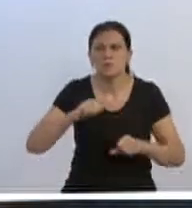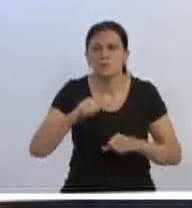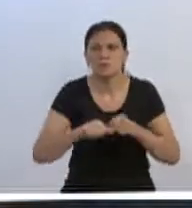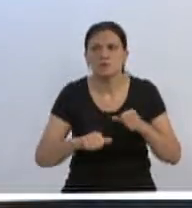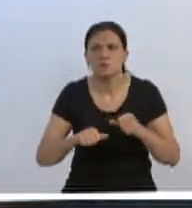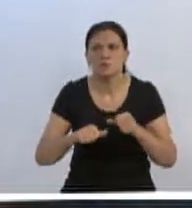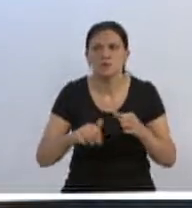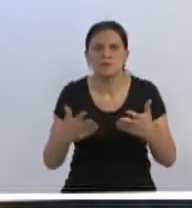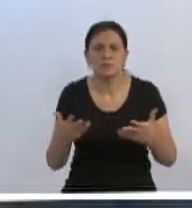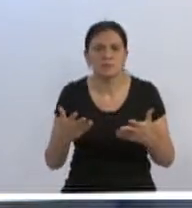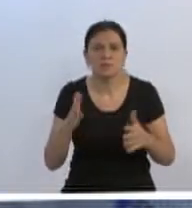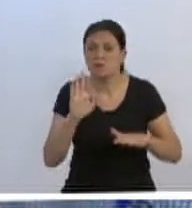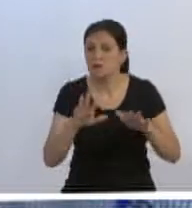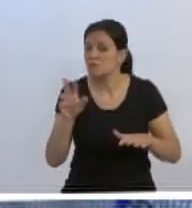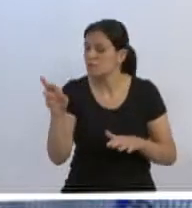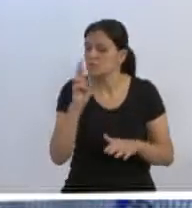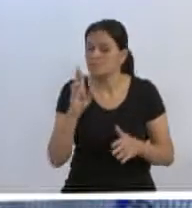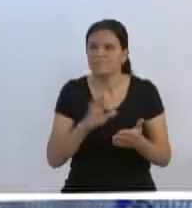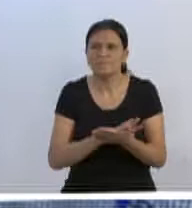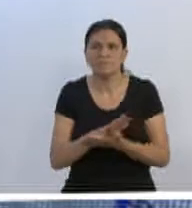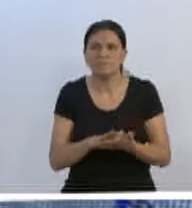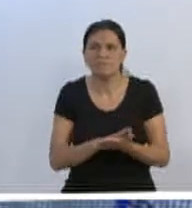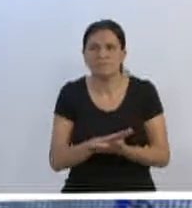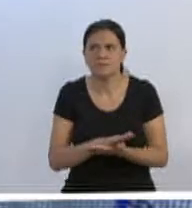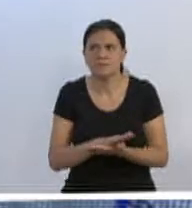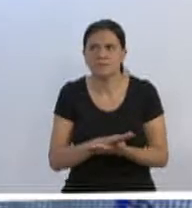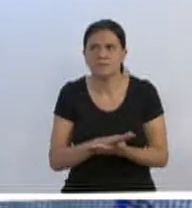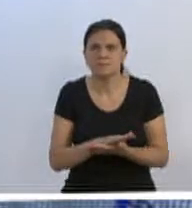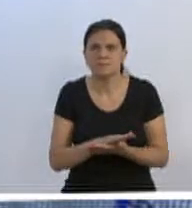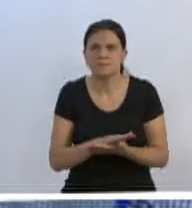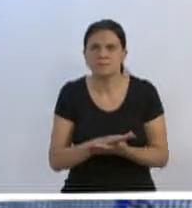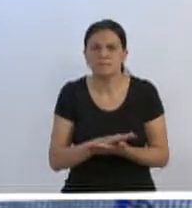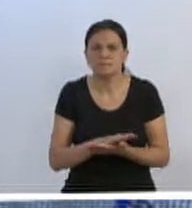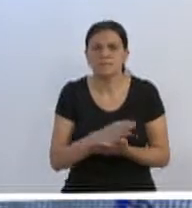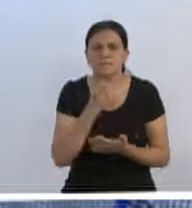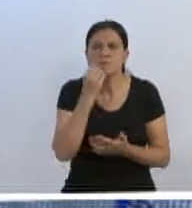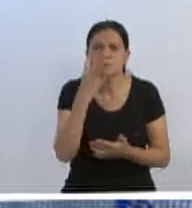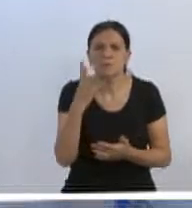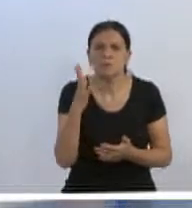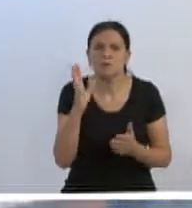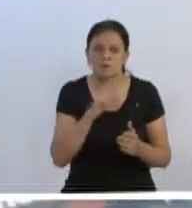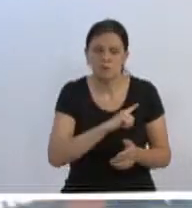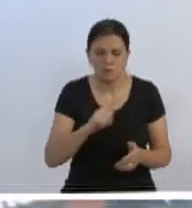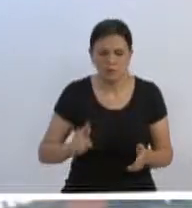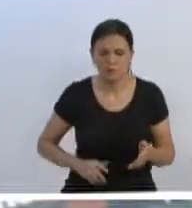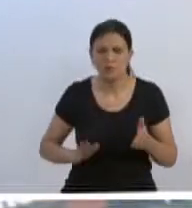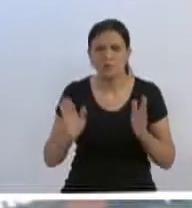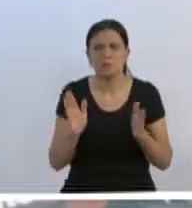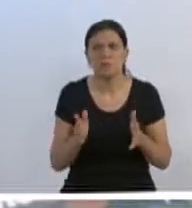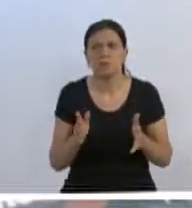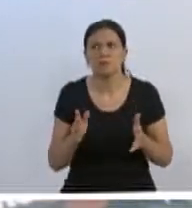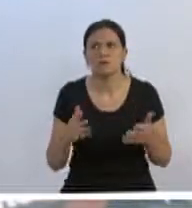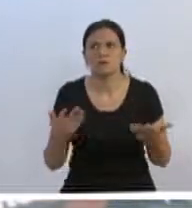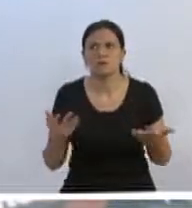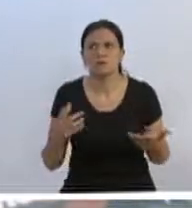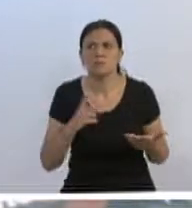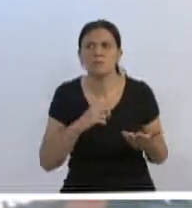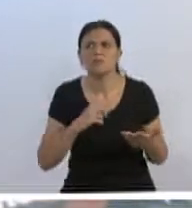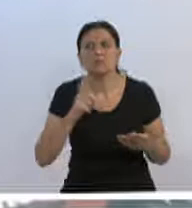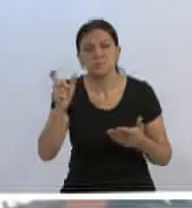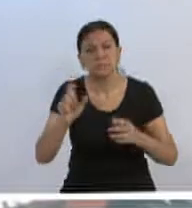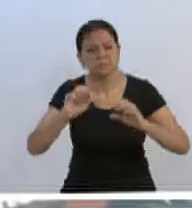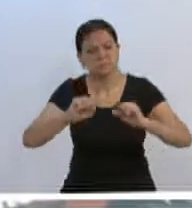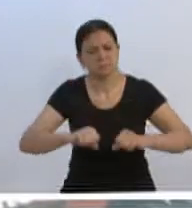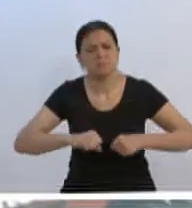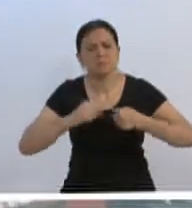que, para mim, não estão correspondendo para o bem do atual governo, inclusive, isso e da população. Onde tem aqueles que têm se esforçado para